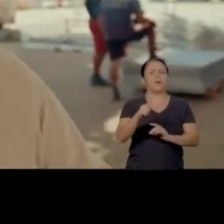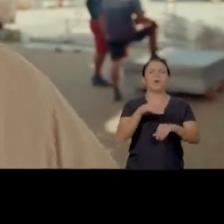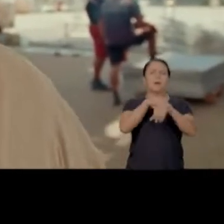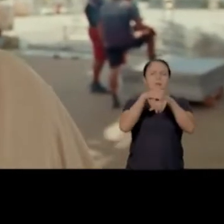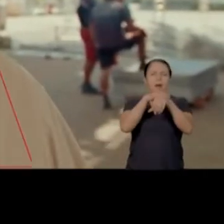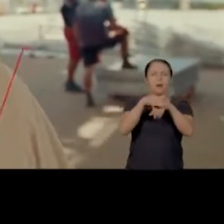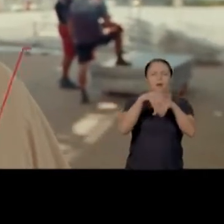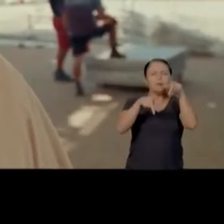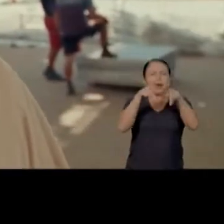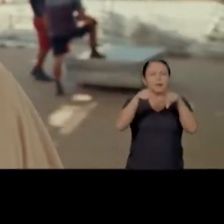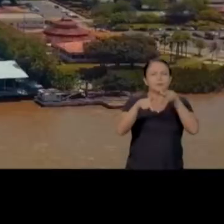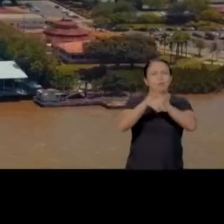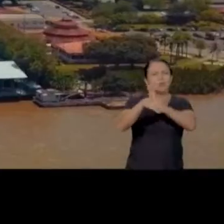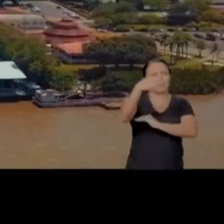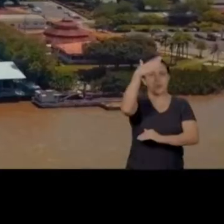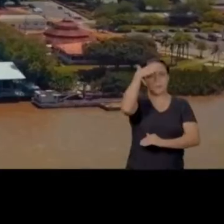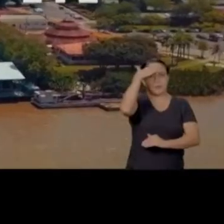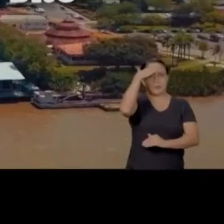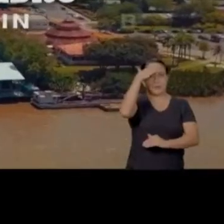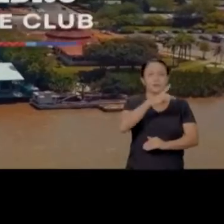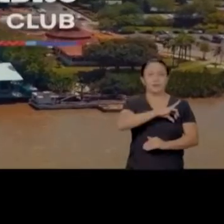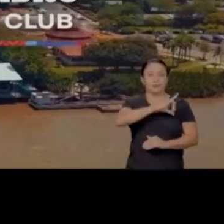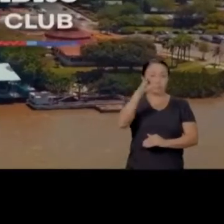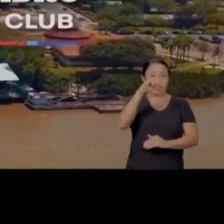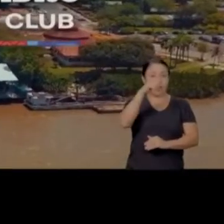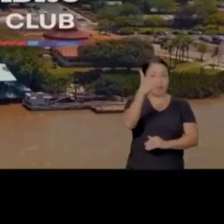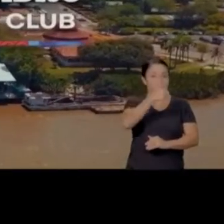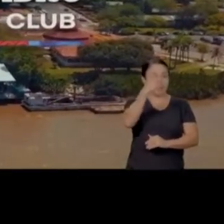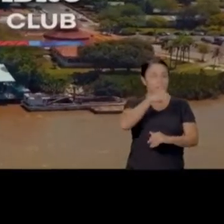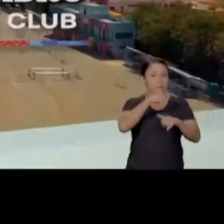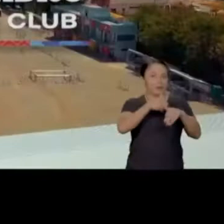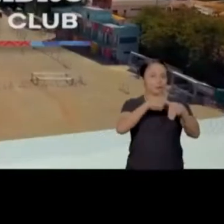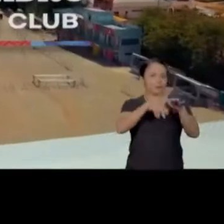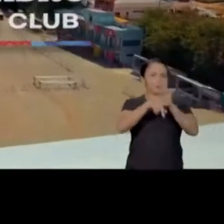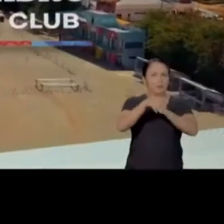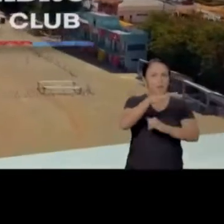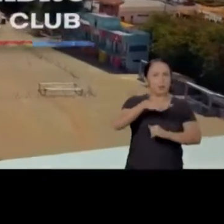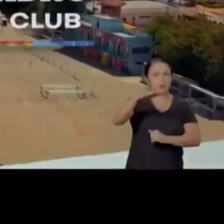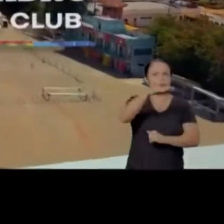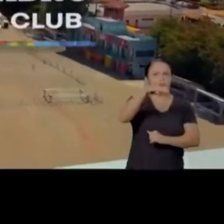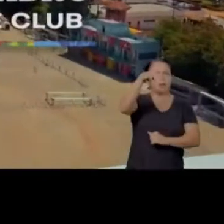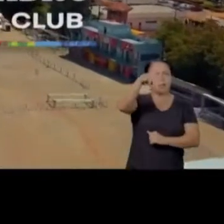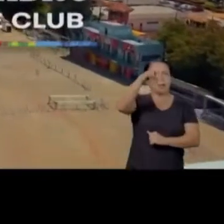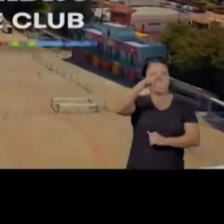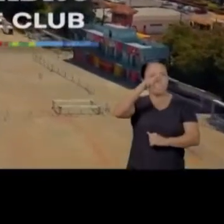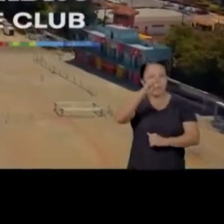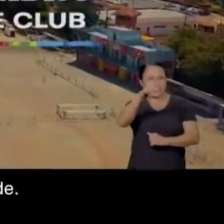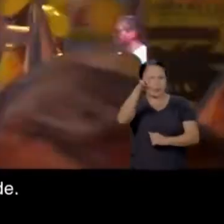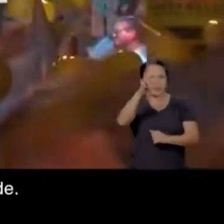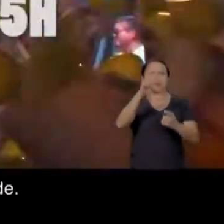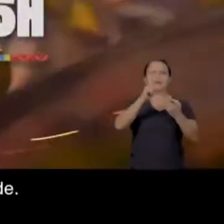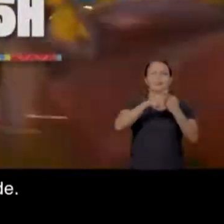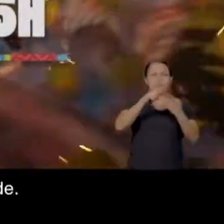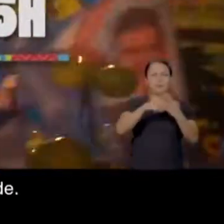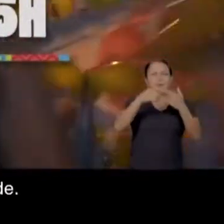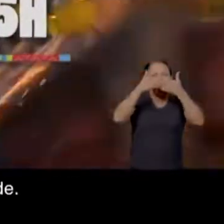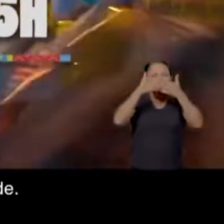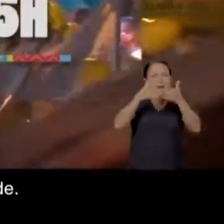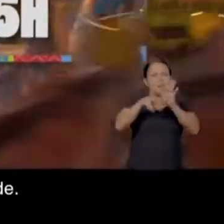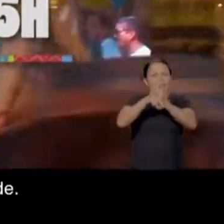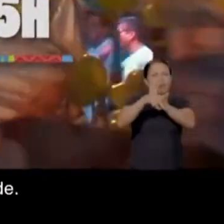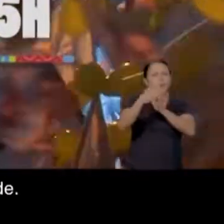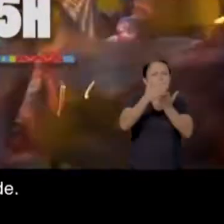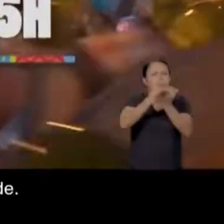para falar com o povo paraense. Dia 1º de setembro, no Espaço Náutico Marinho e Clube. Portões